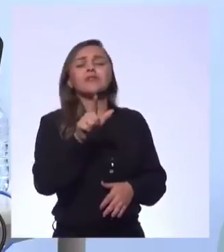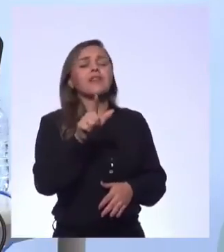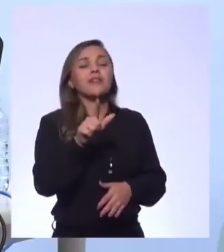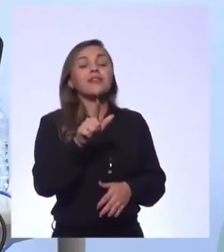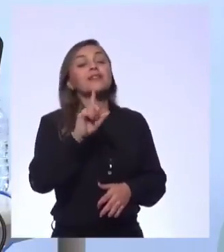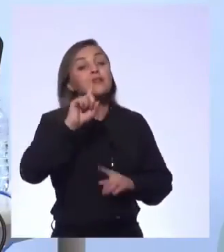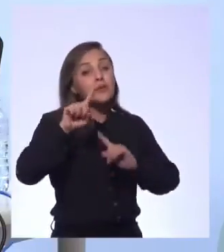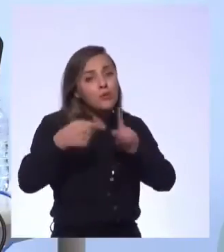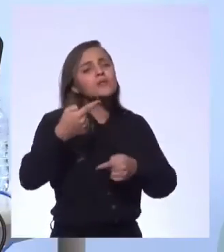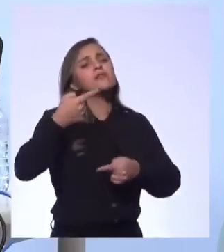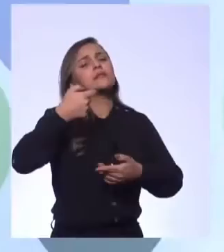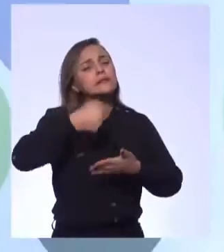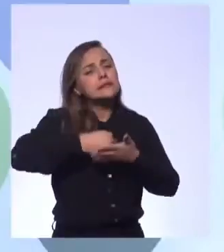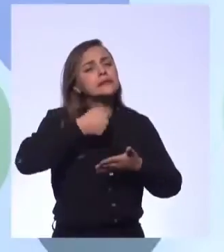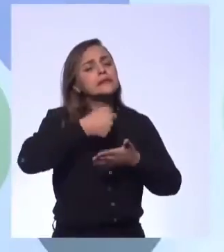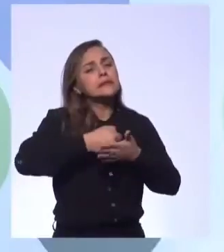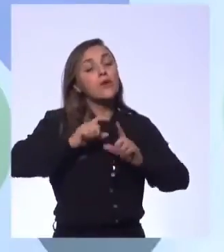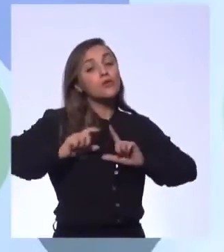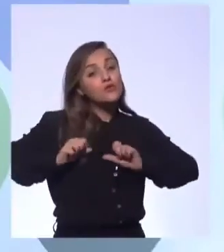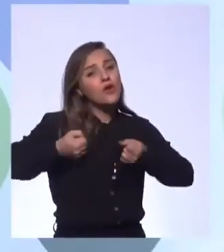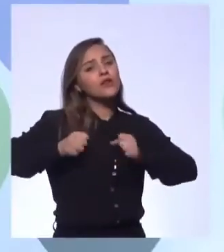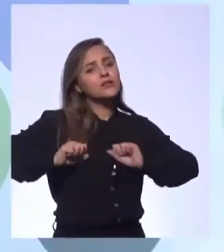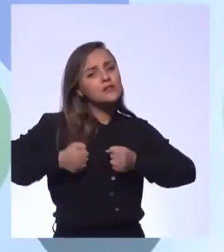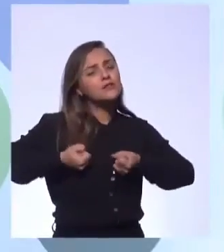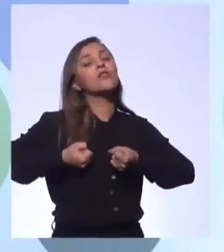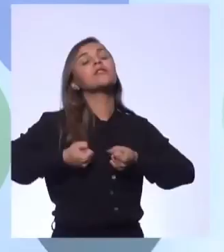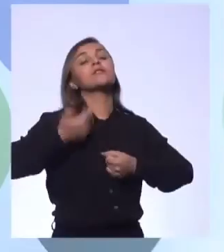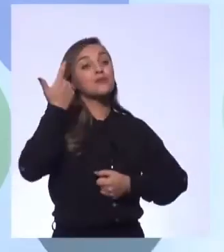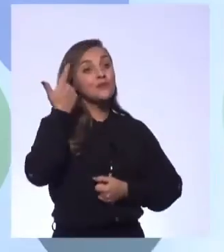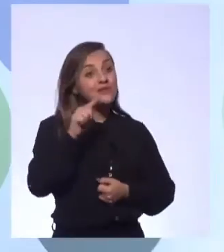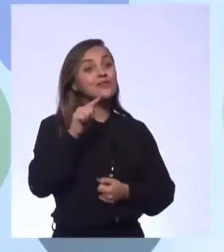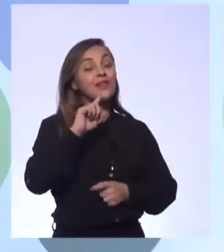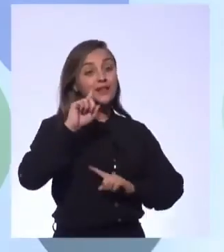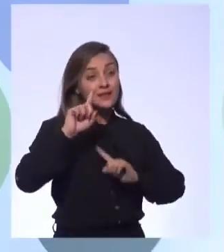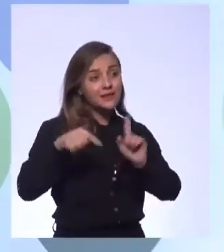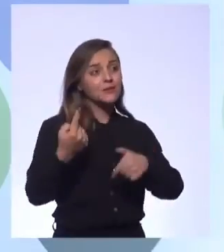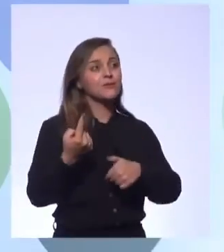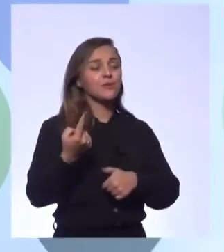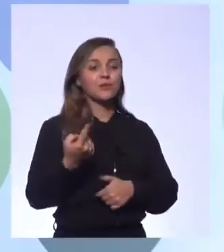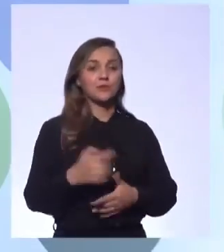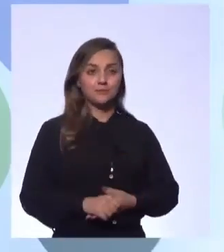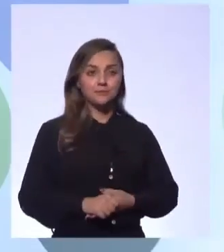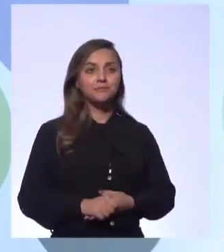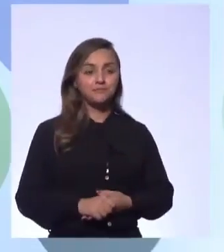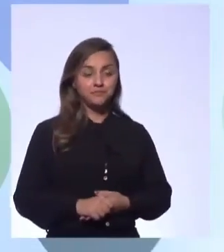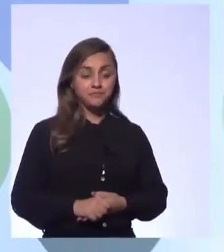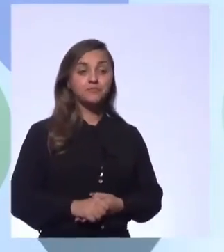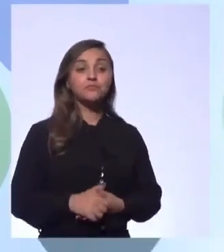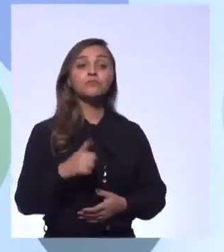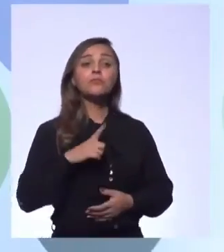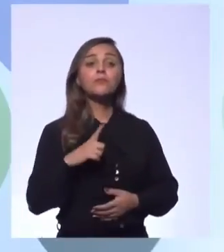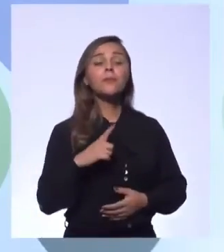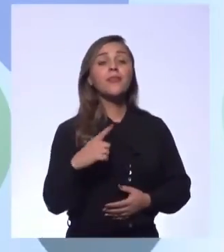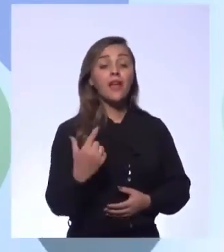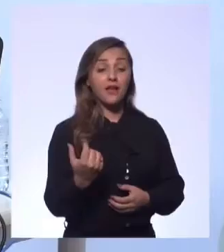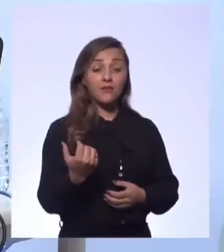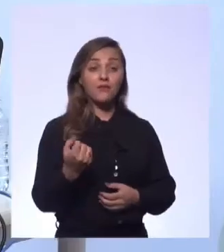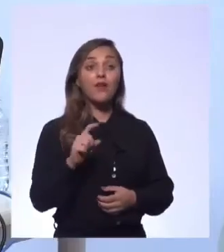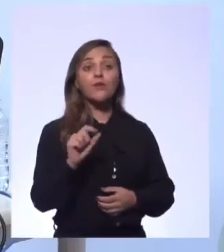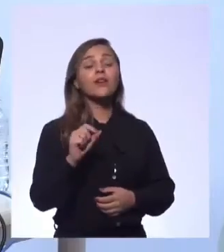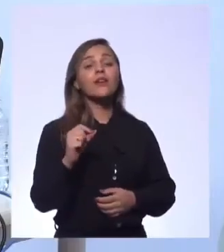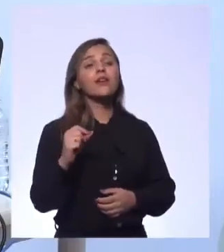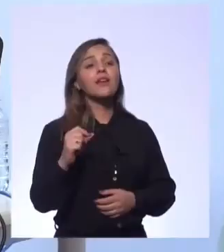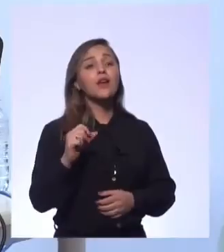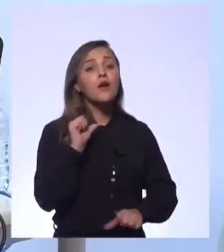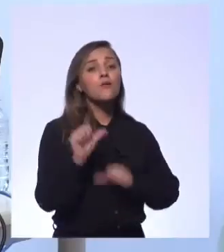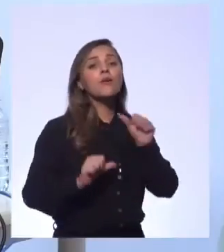que ter uma persistência muito grande e estar comprometido e sabendo que eu estou fazendo vai gerar impacto não só para a minha vida, mas para a vida de